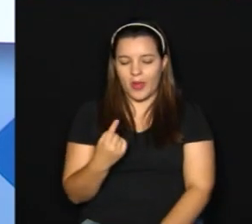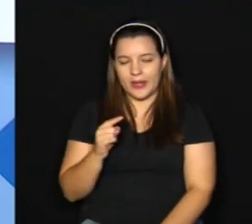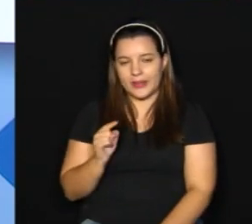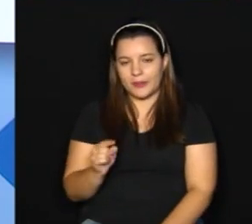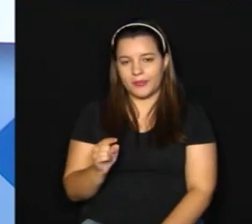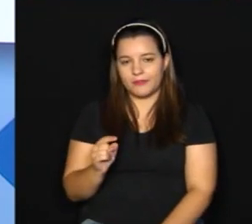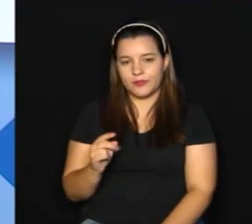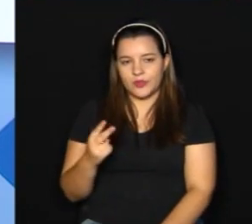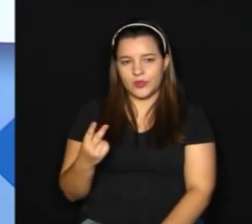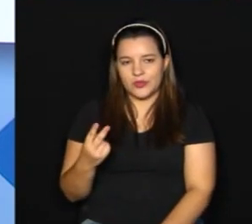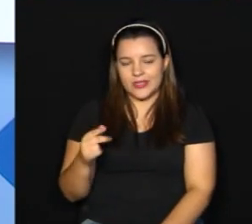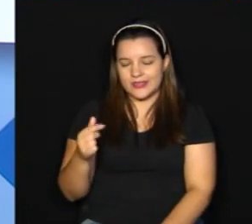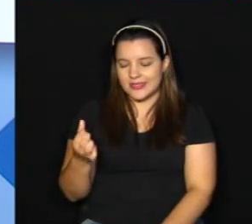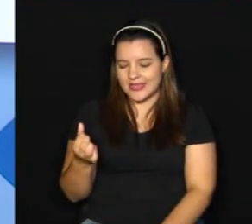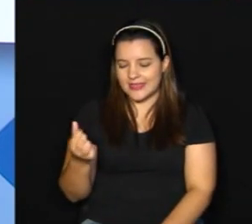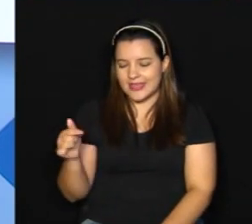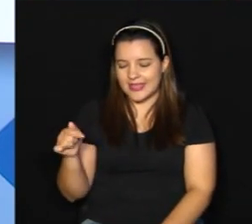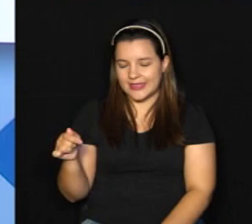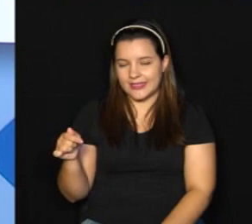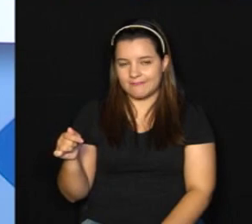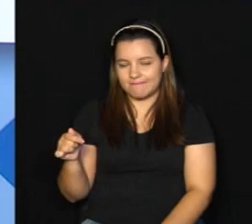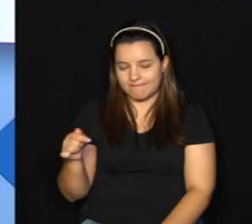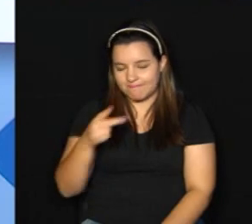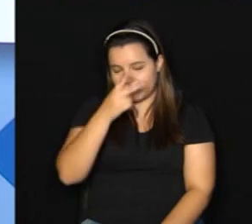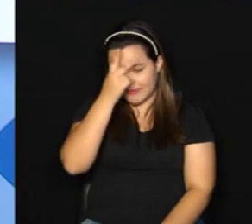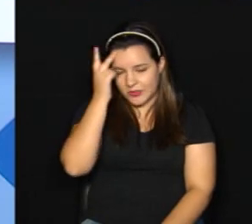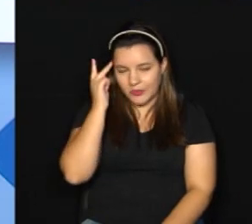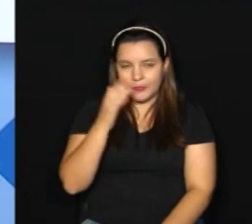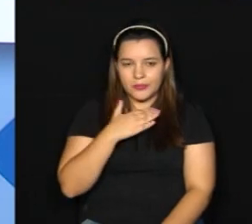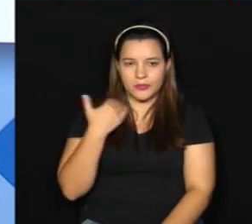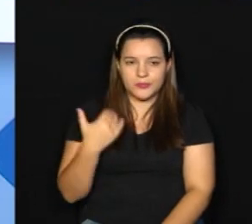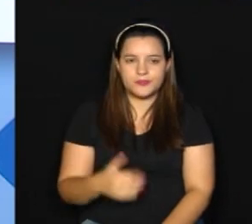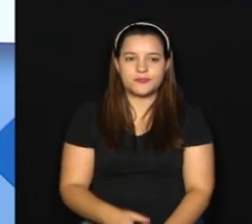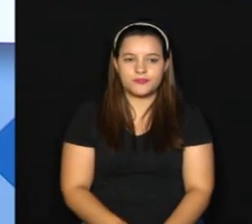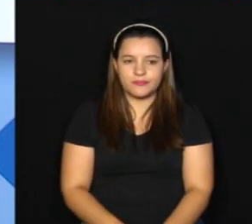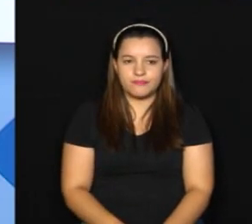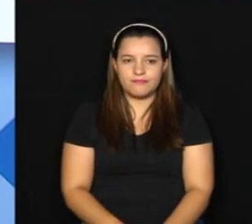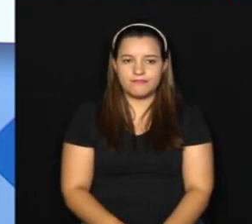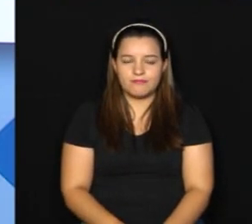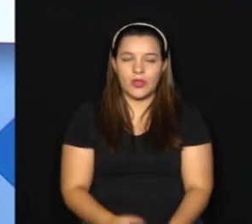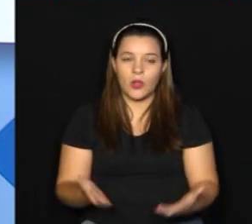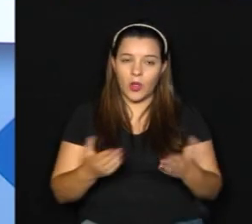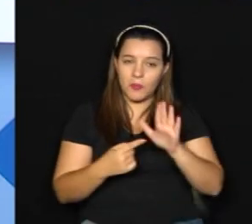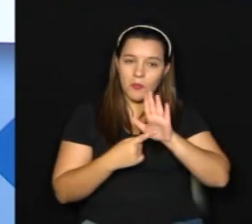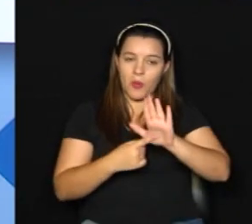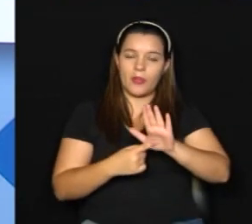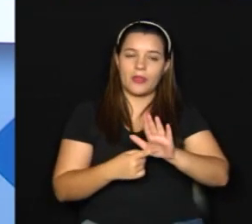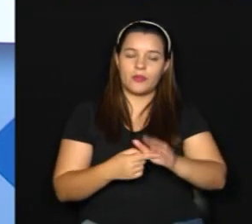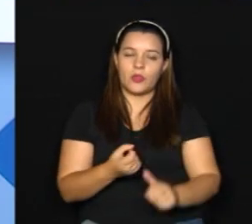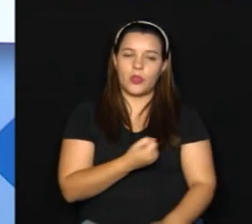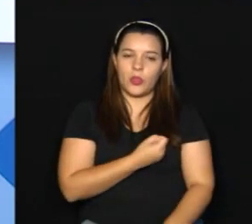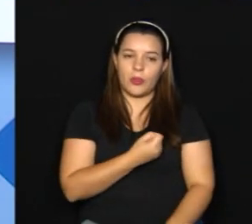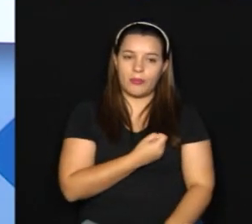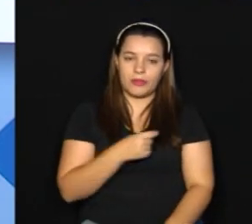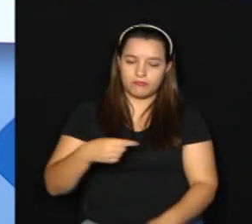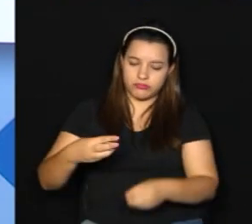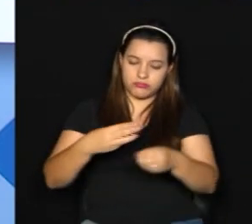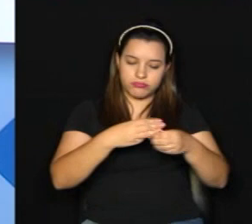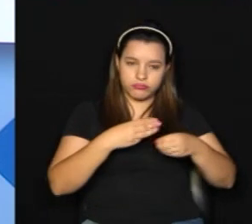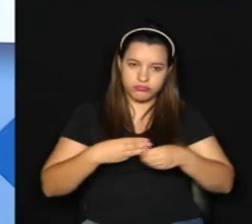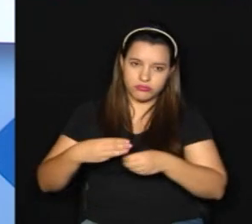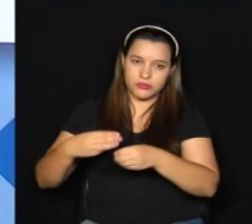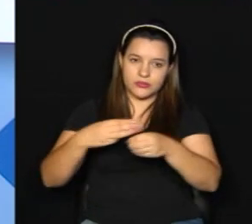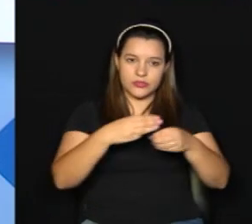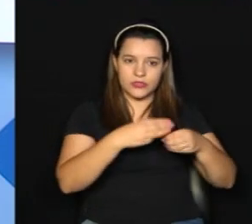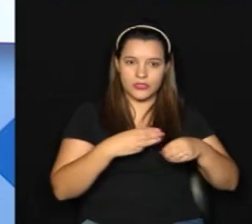.267 casos. A gente vai atualizar os dados aqui na RMC, mas a nossa produção apurou